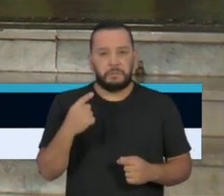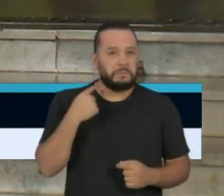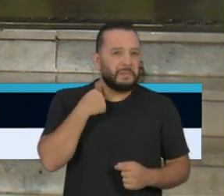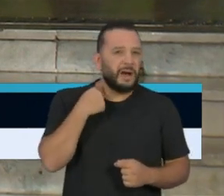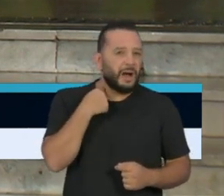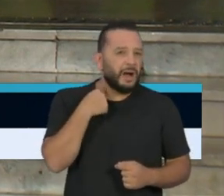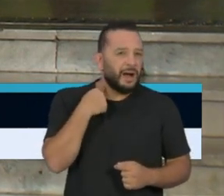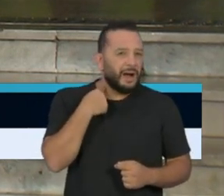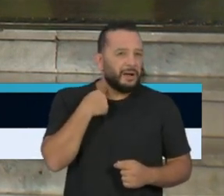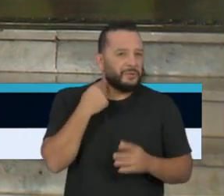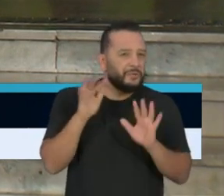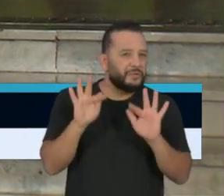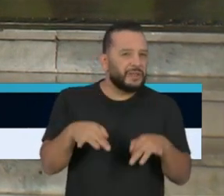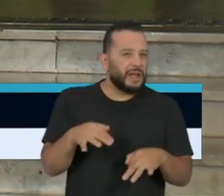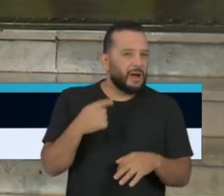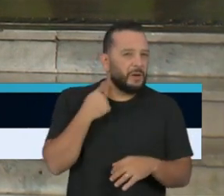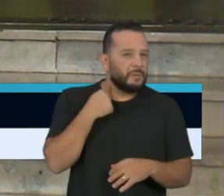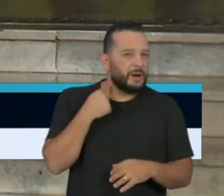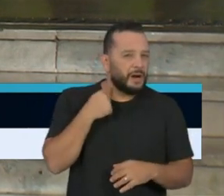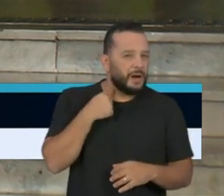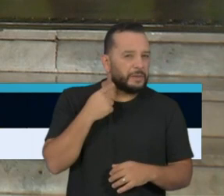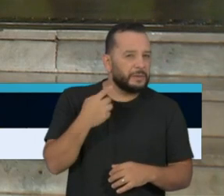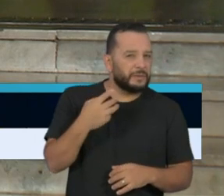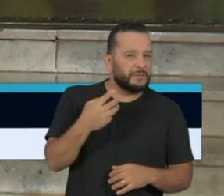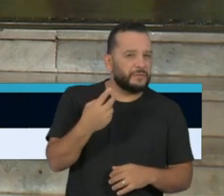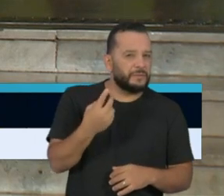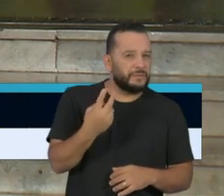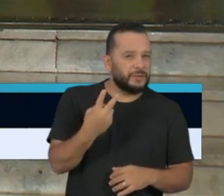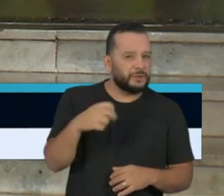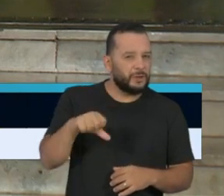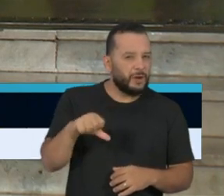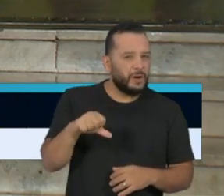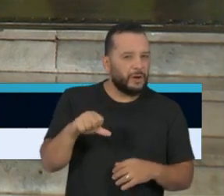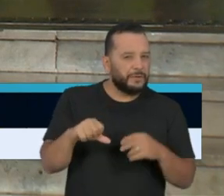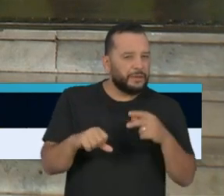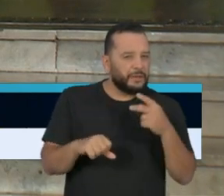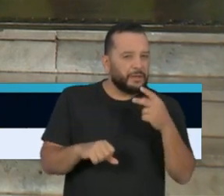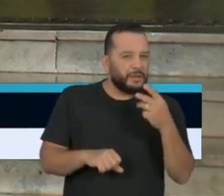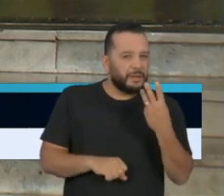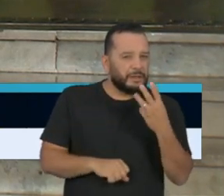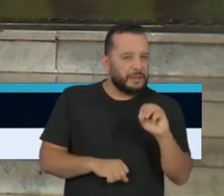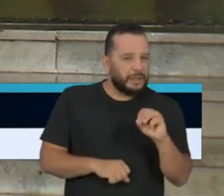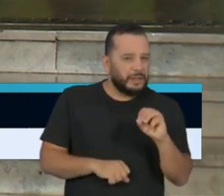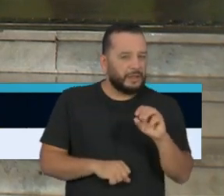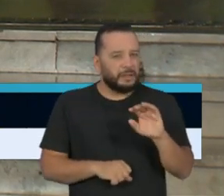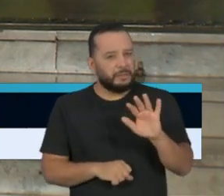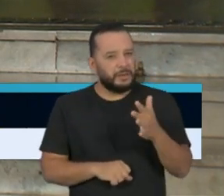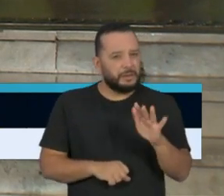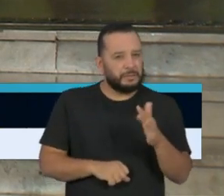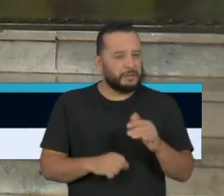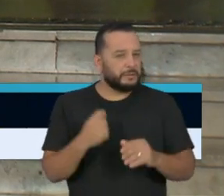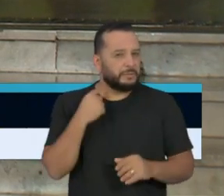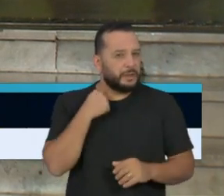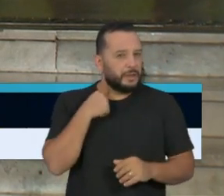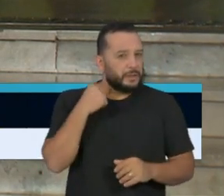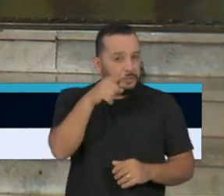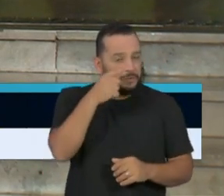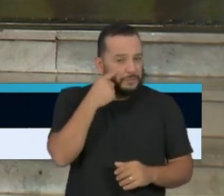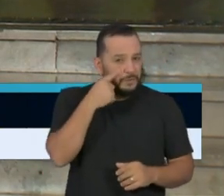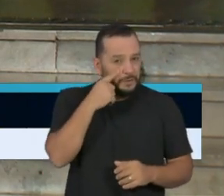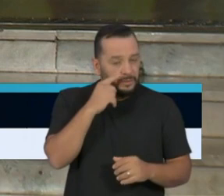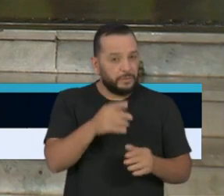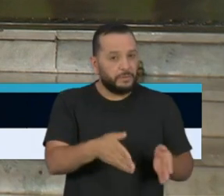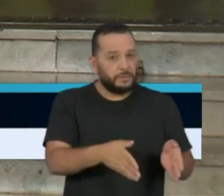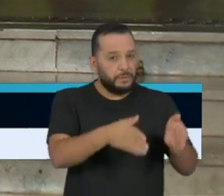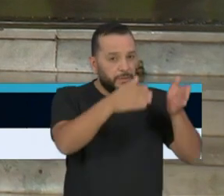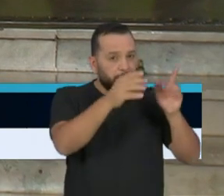a nossa perspectiva é como você viu e vocês viram em um, nos hospitais que